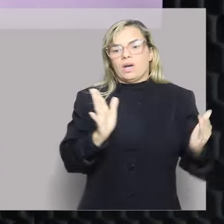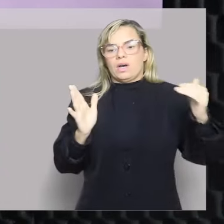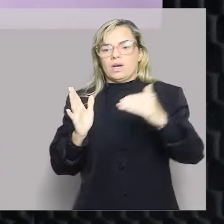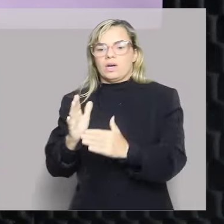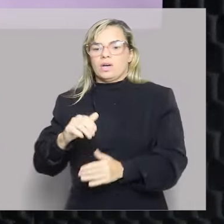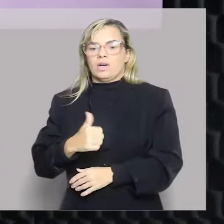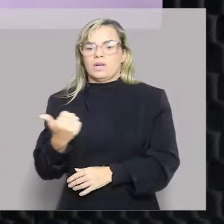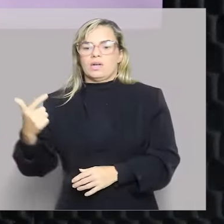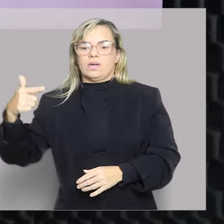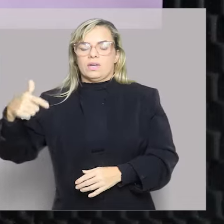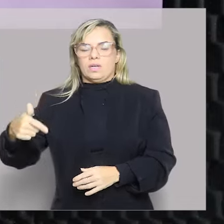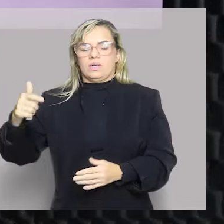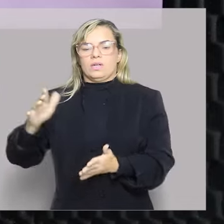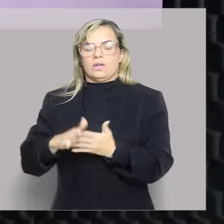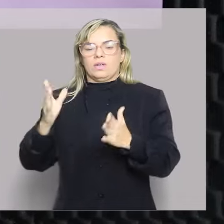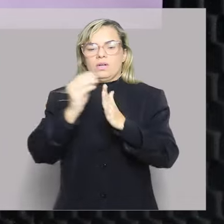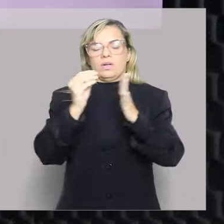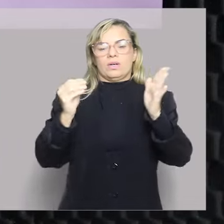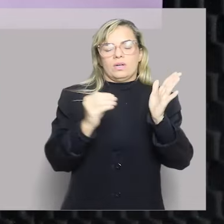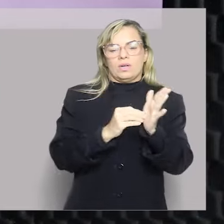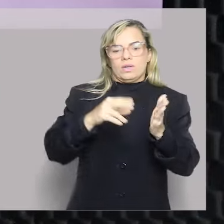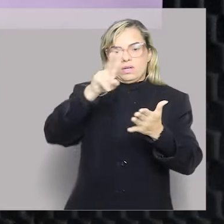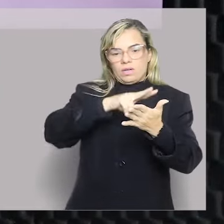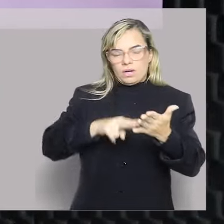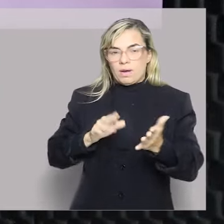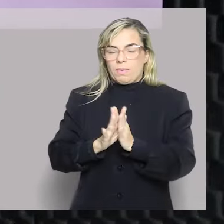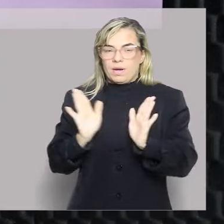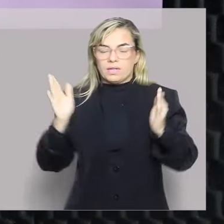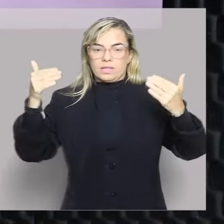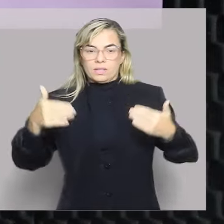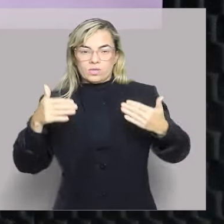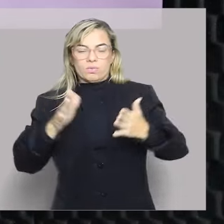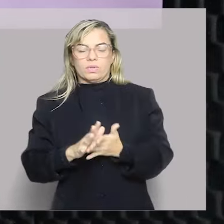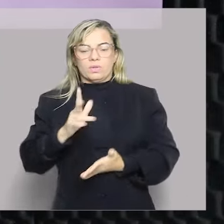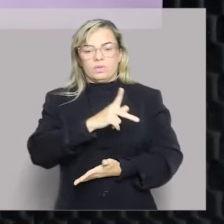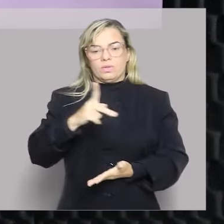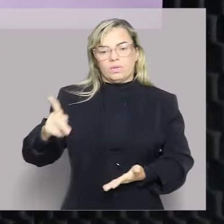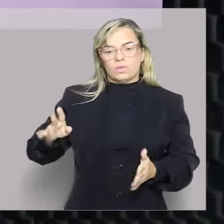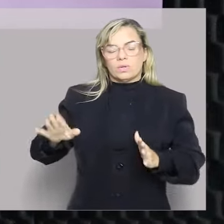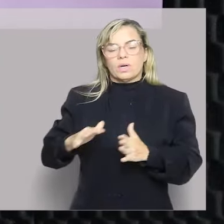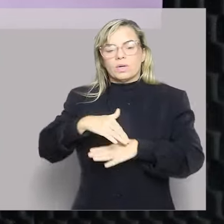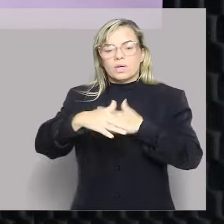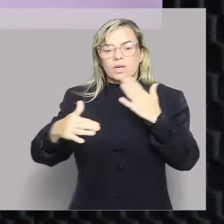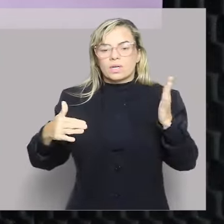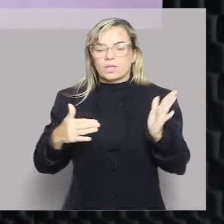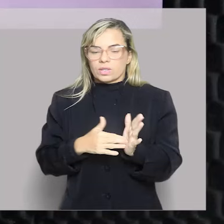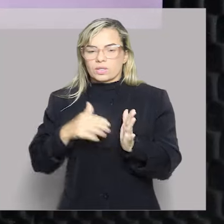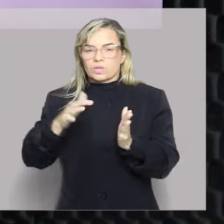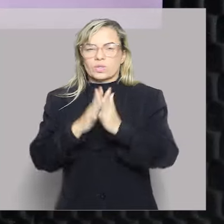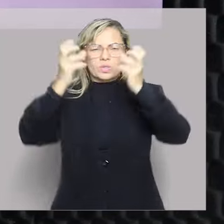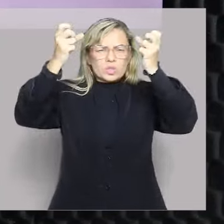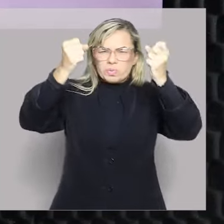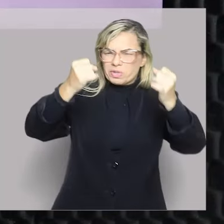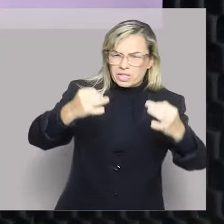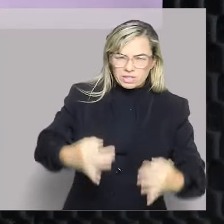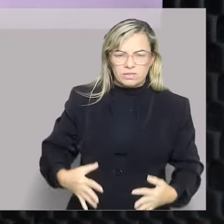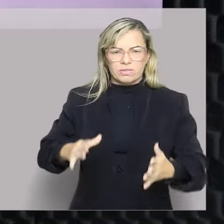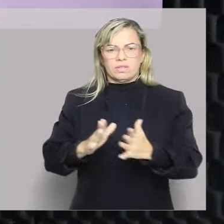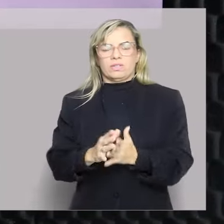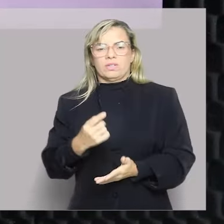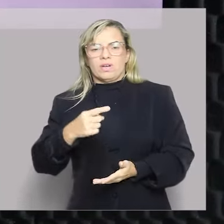que vocês vão estudar. Mas preste atenção no pai, preste atenção aqui, que a gente já está dando tudo mastigado para vocês.